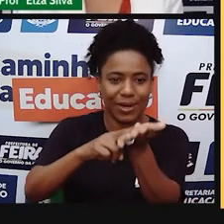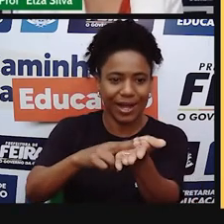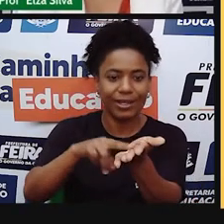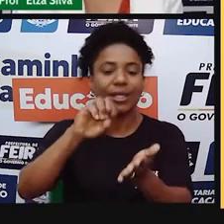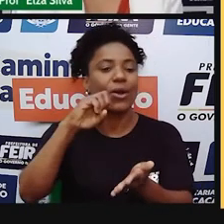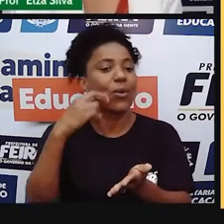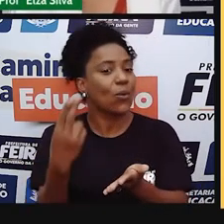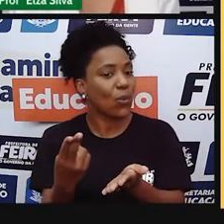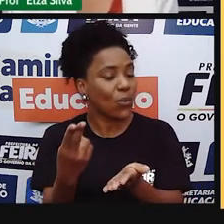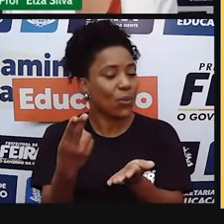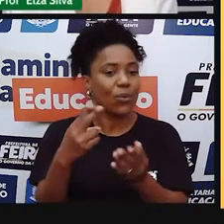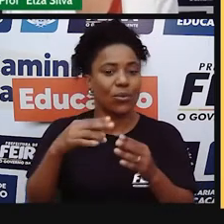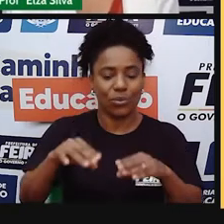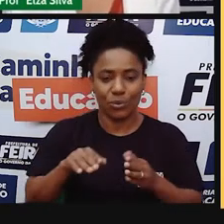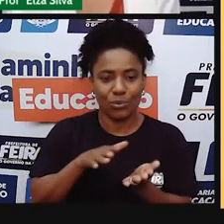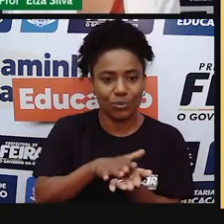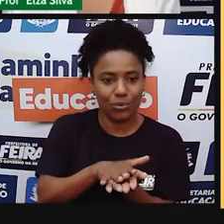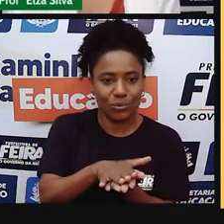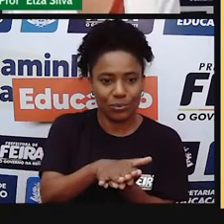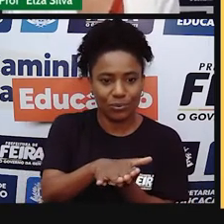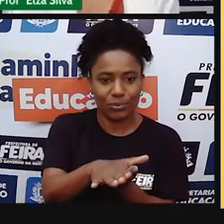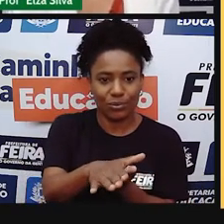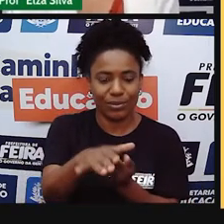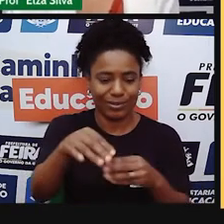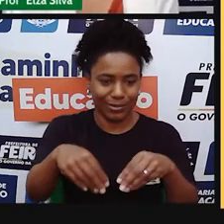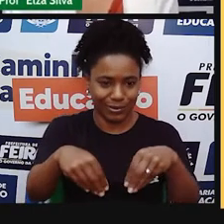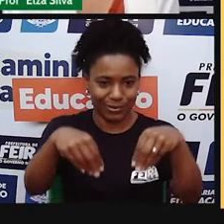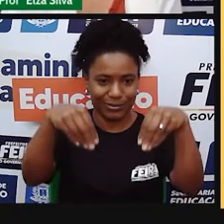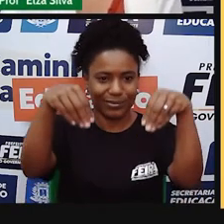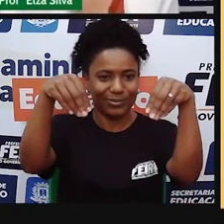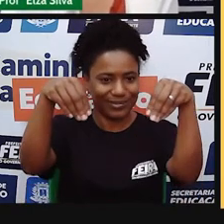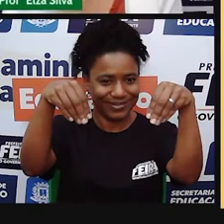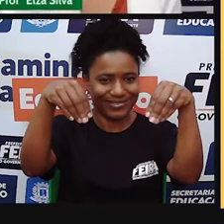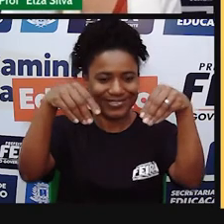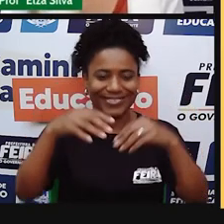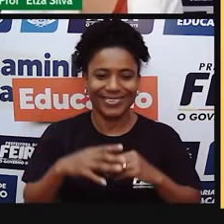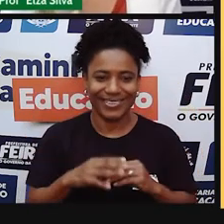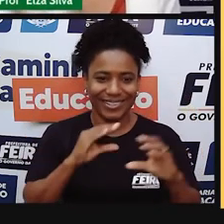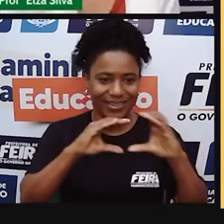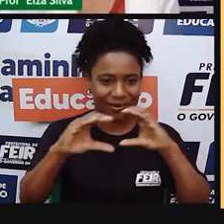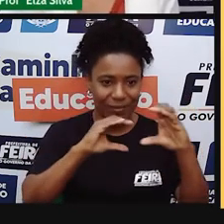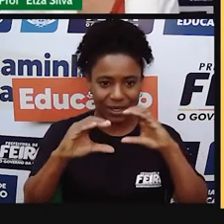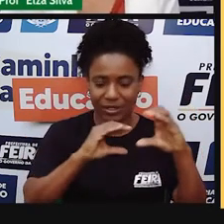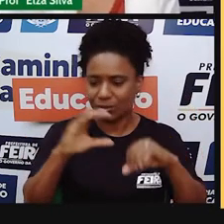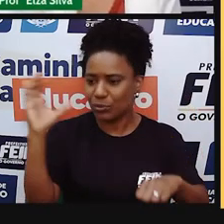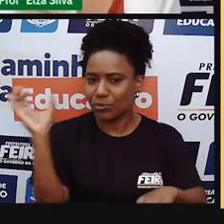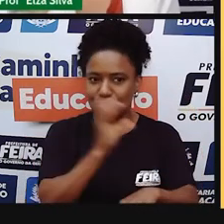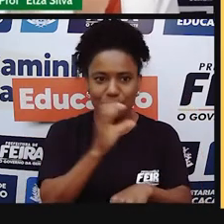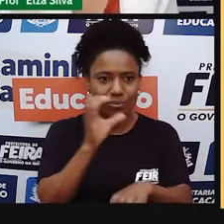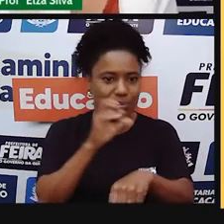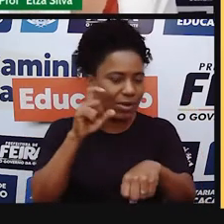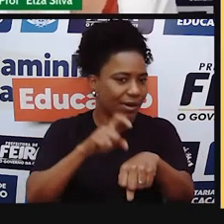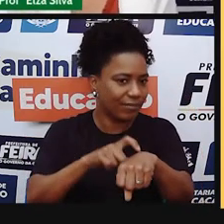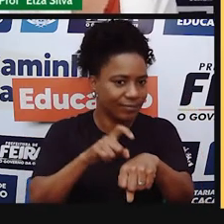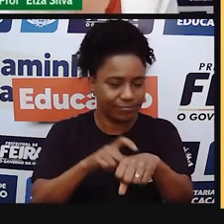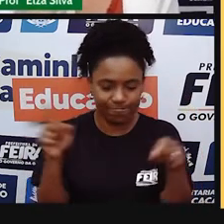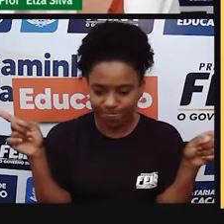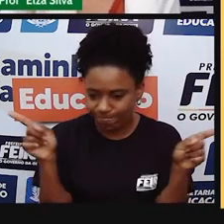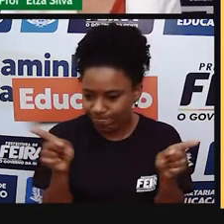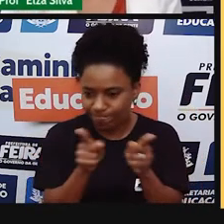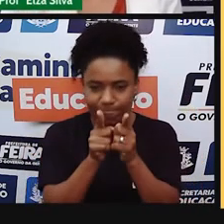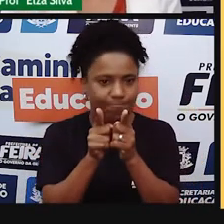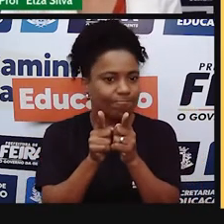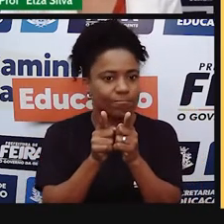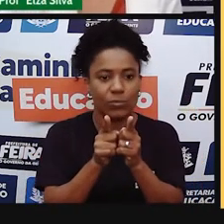telegramas. Os telegramas, eles eram utilizados para uma comunicação urgente. Inclusive, eles eram